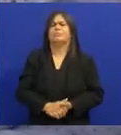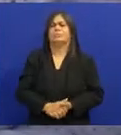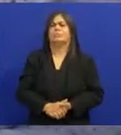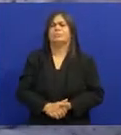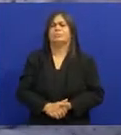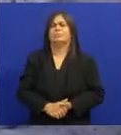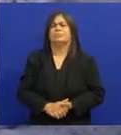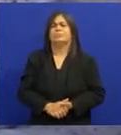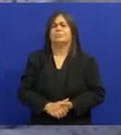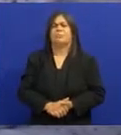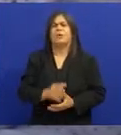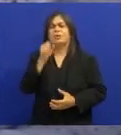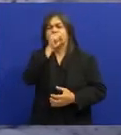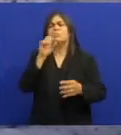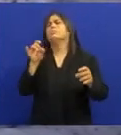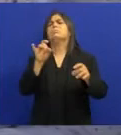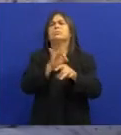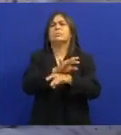Inclusive